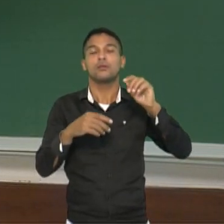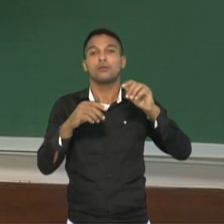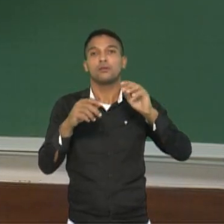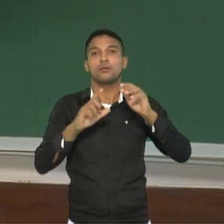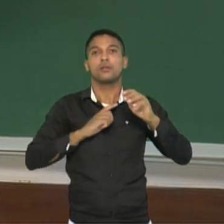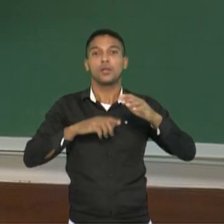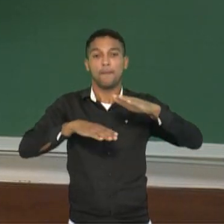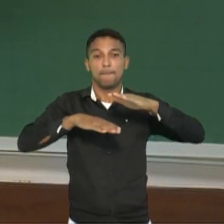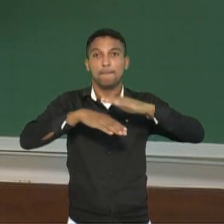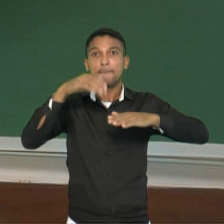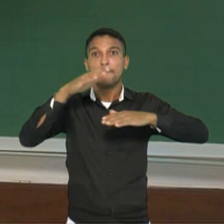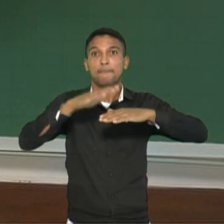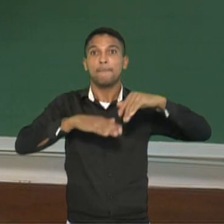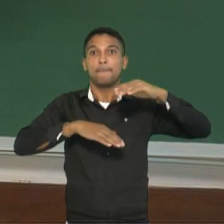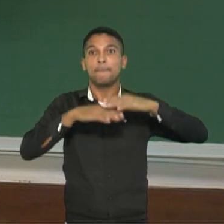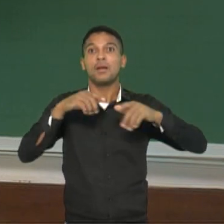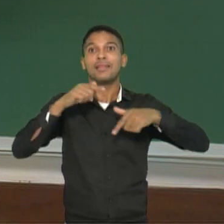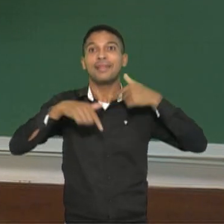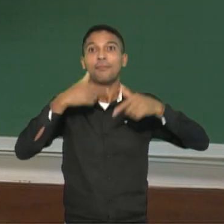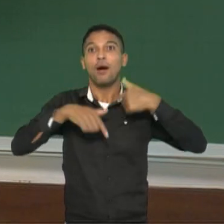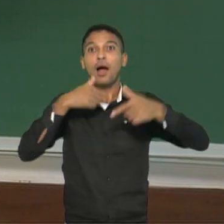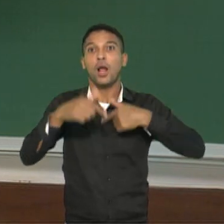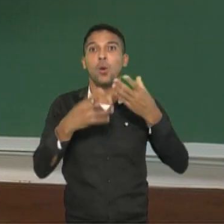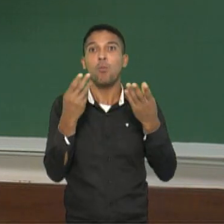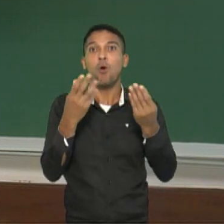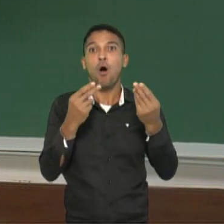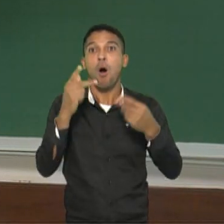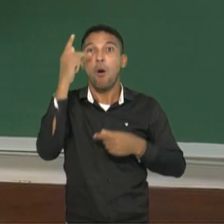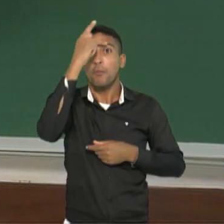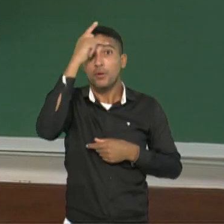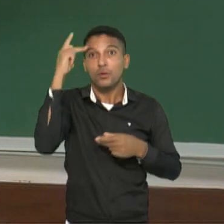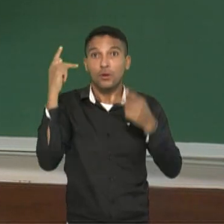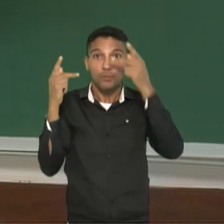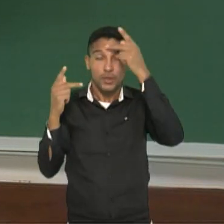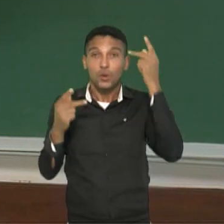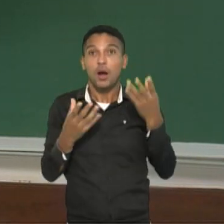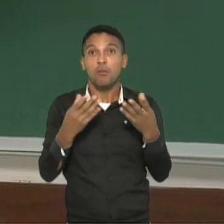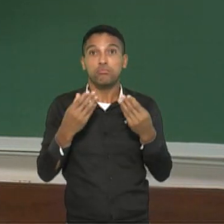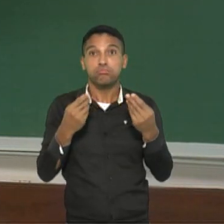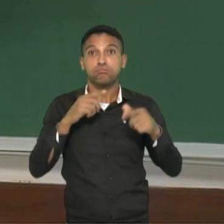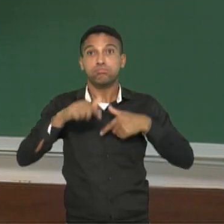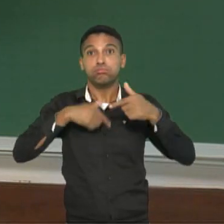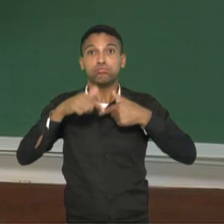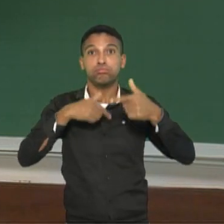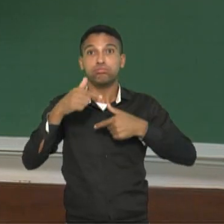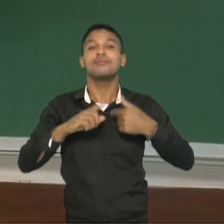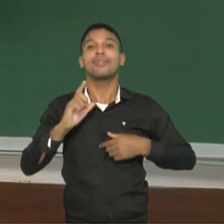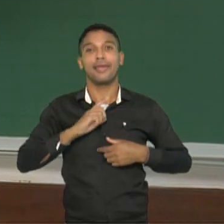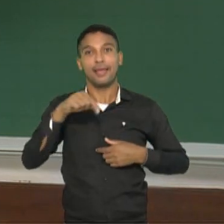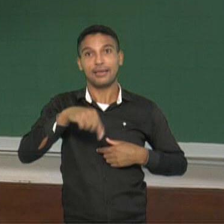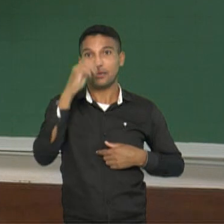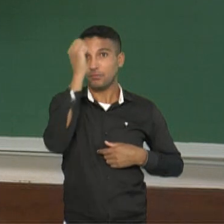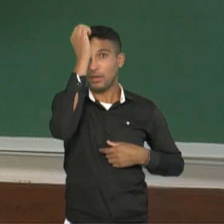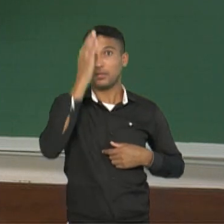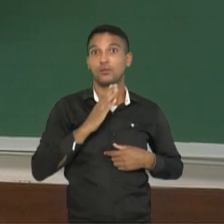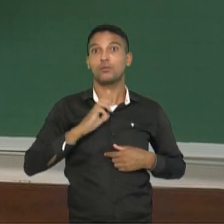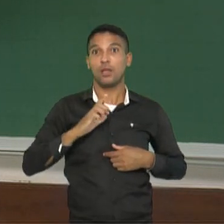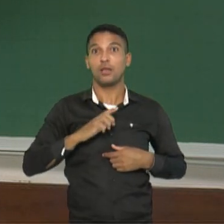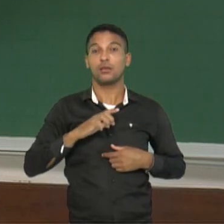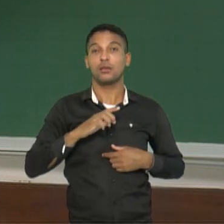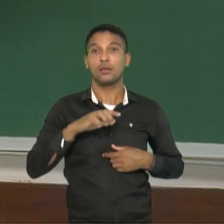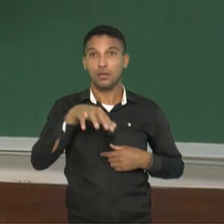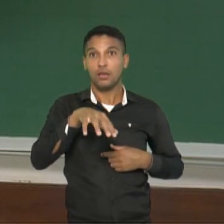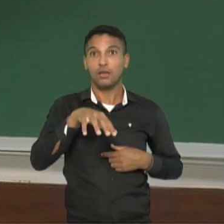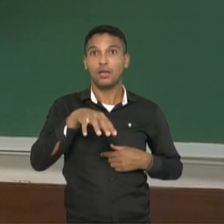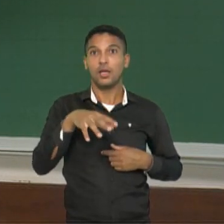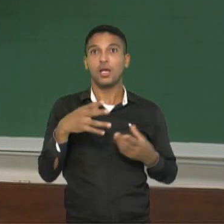idade de trabalho. Nós também já falamos sobre população economicamente ativa e população economicamente inativa aqui